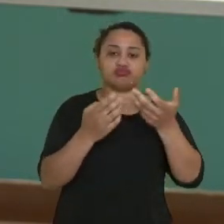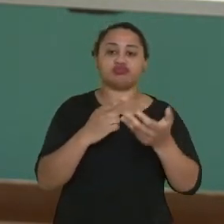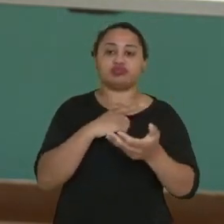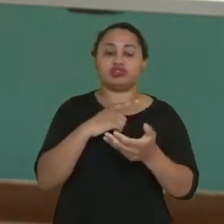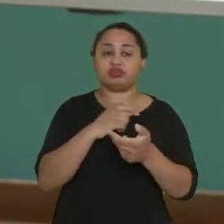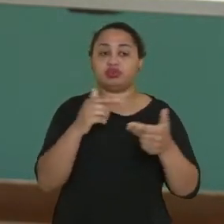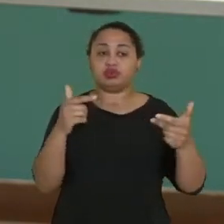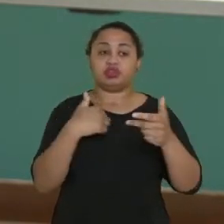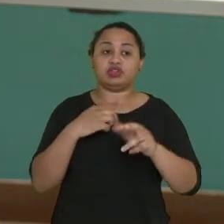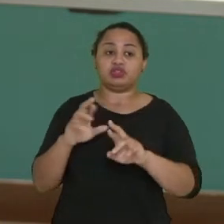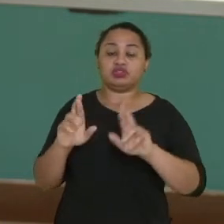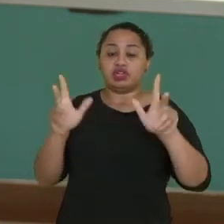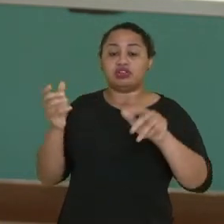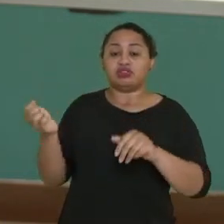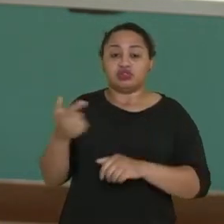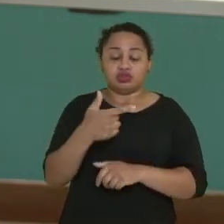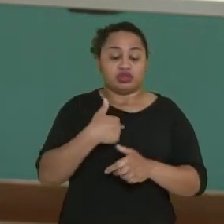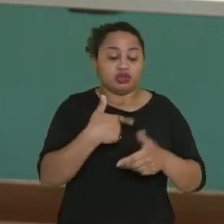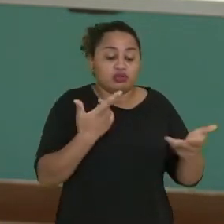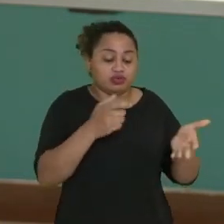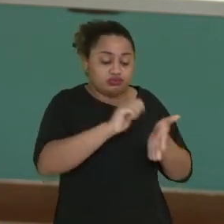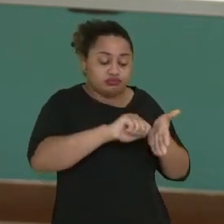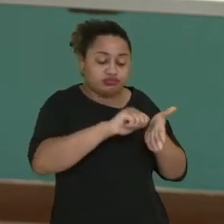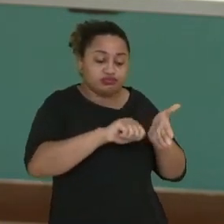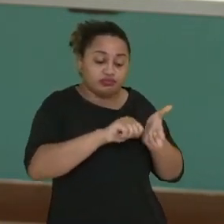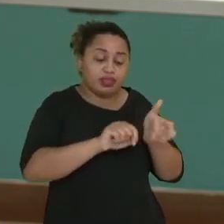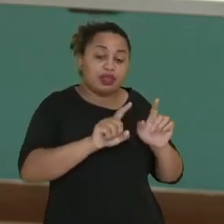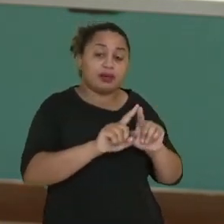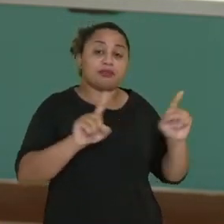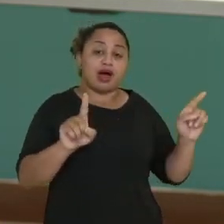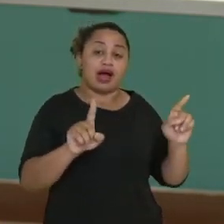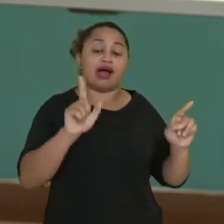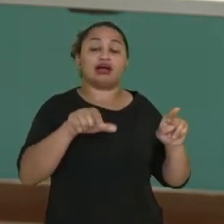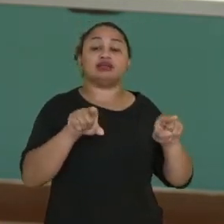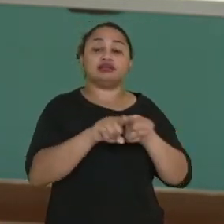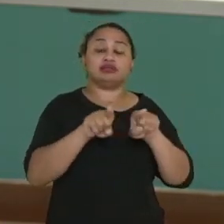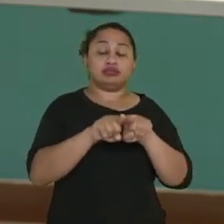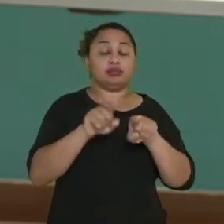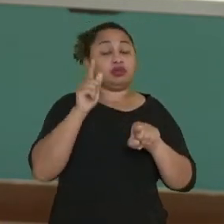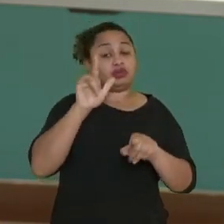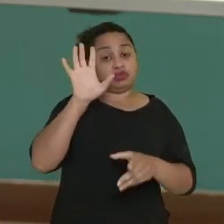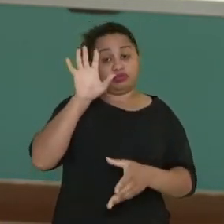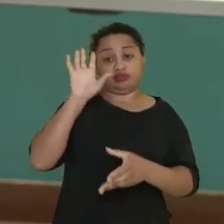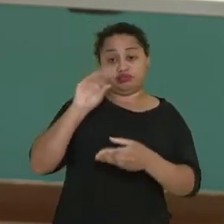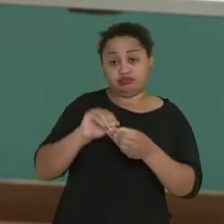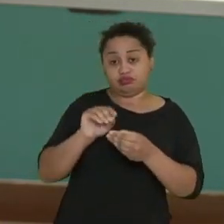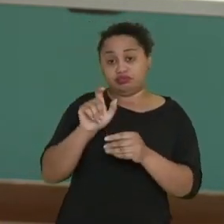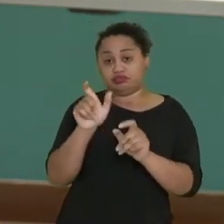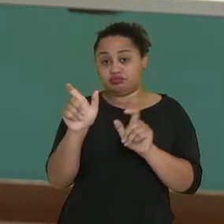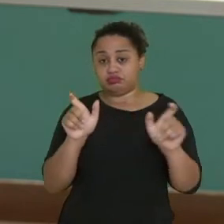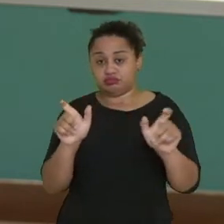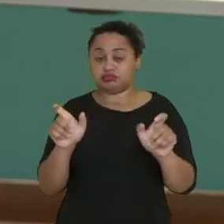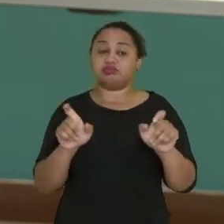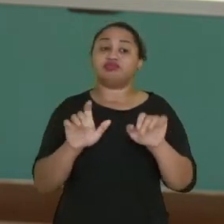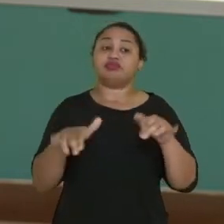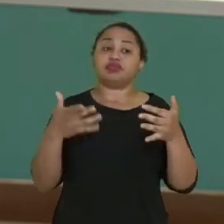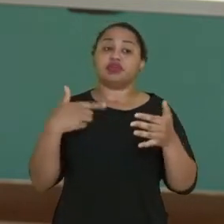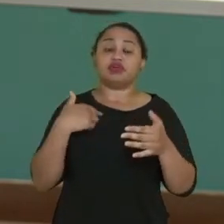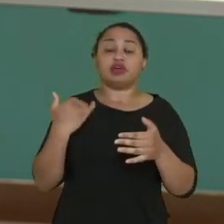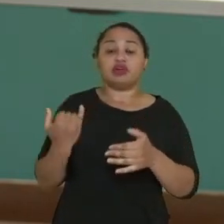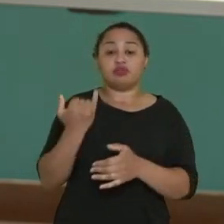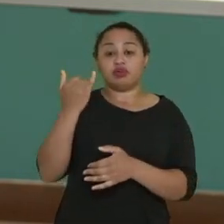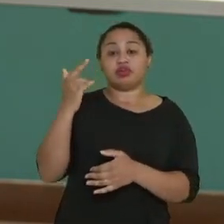diferentes de quando nós escrevemos, né? Mas nem por isso nós deixamos de compreender aquelas palavras. Então, o importante é a